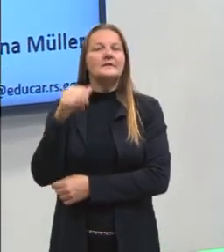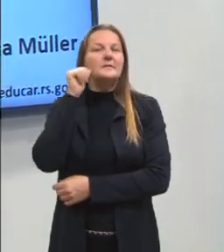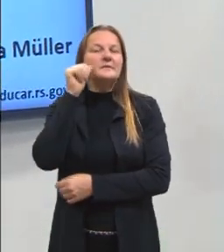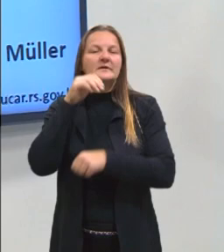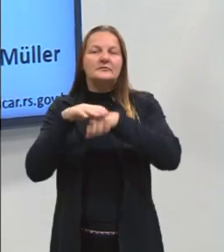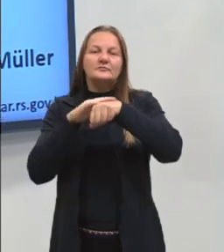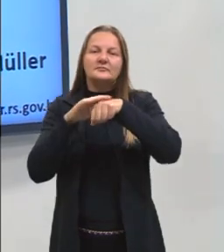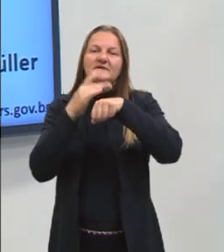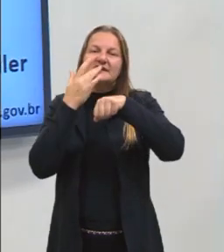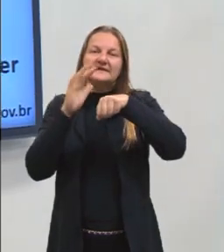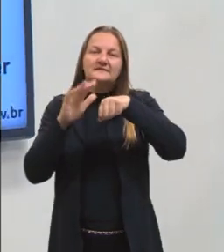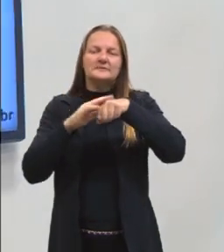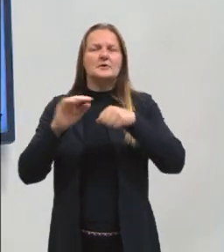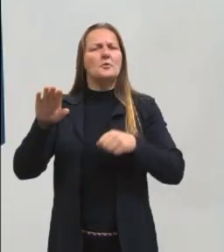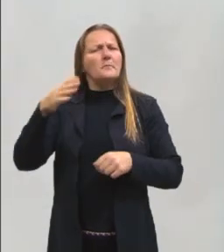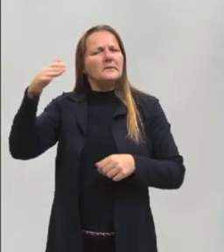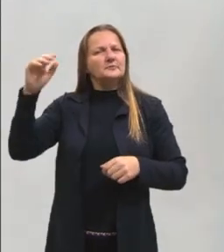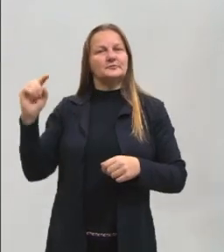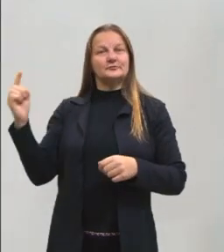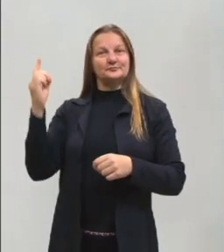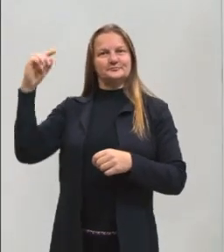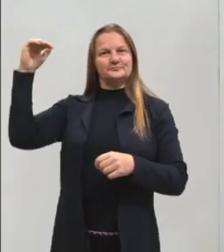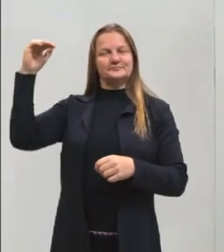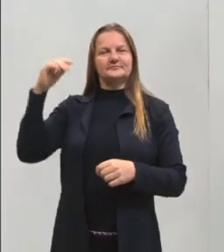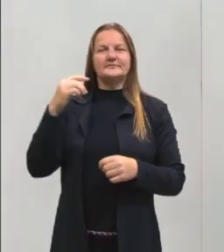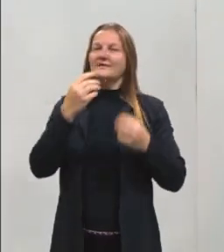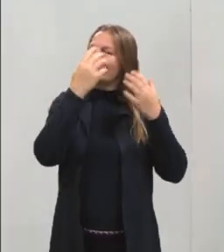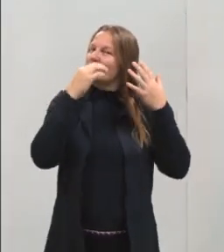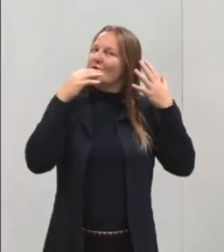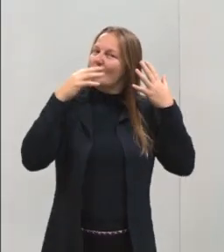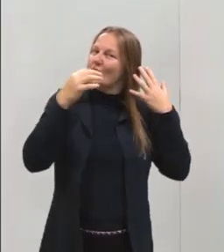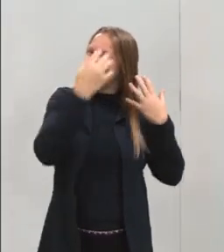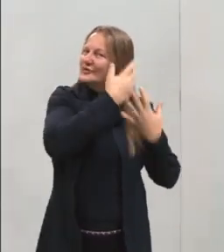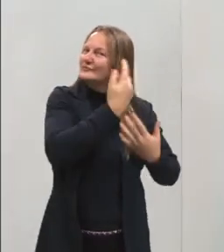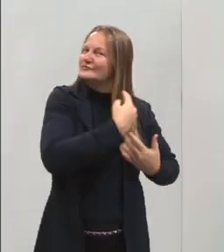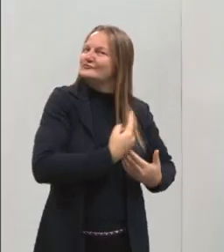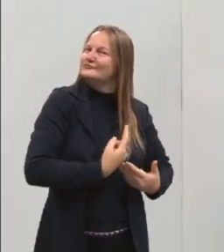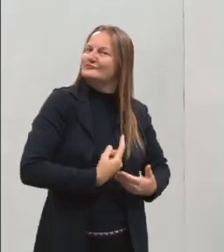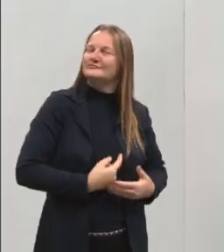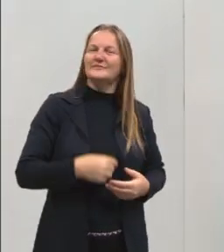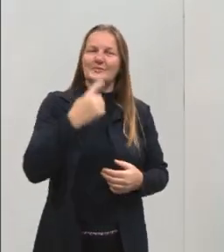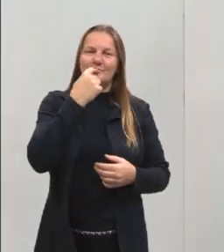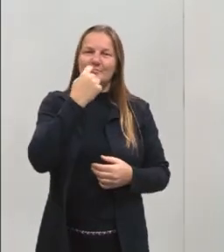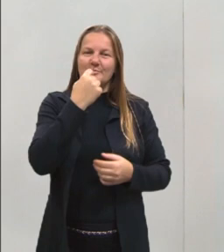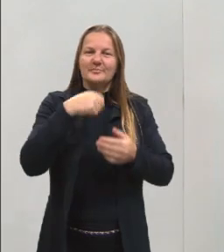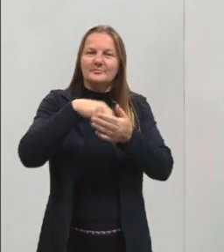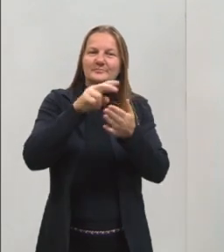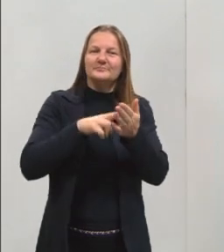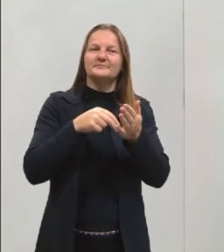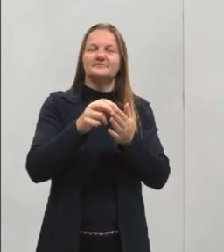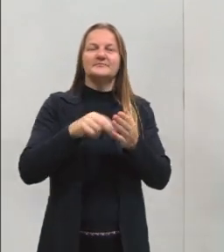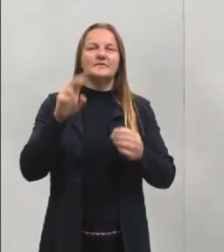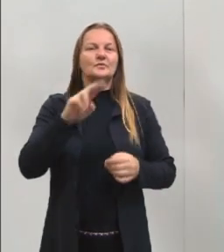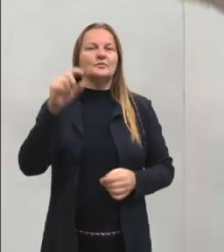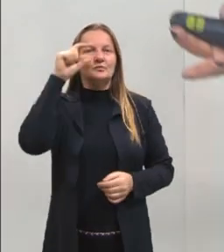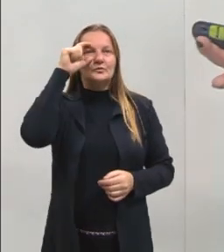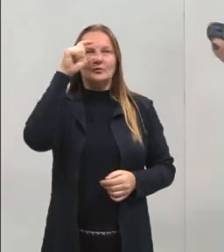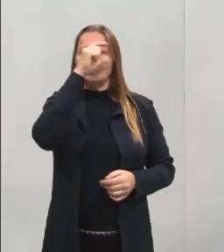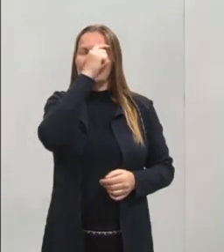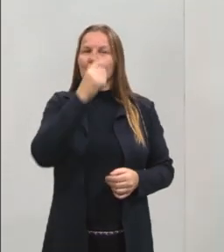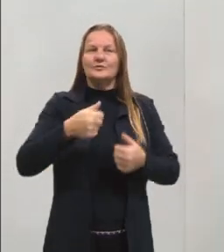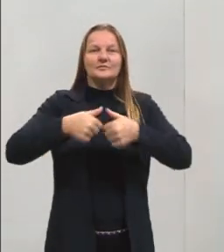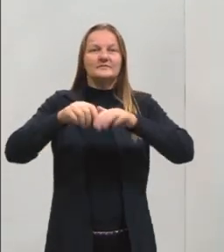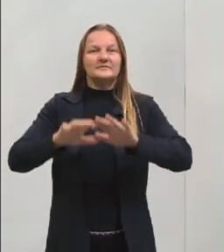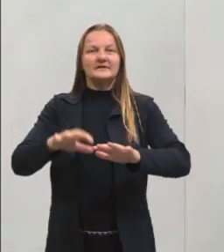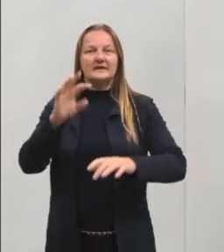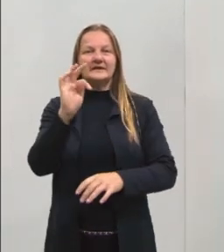branca, de estatura média, cabelos coloridos, cacheados, pintados de vermelho, uso óculos. Estou aqui nos